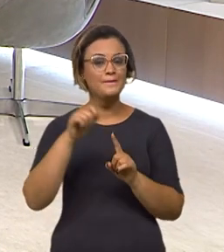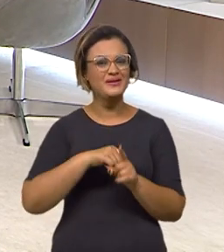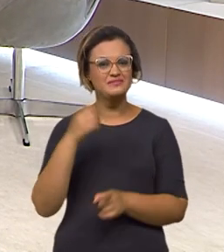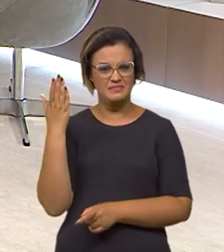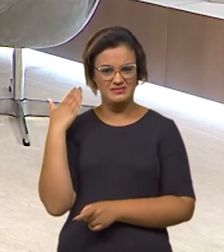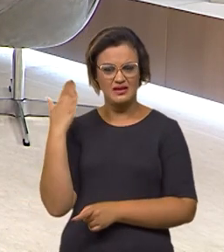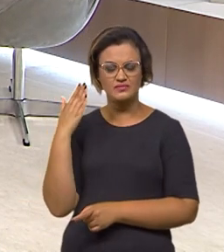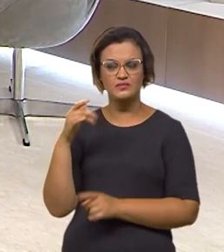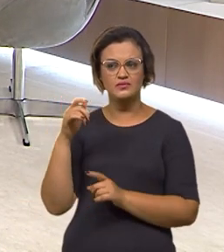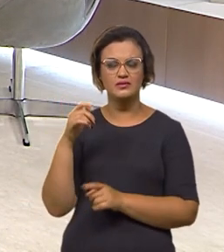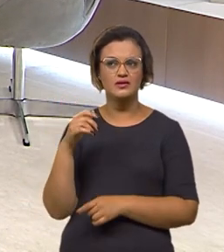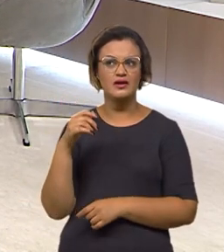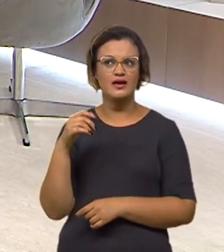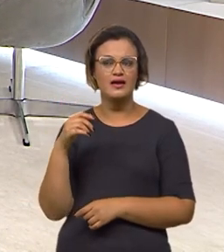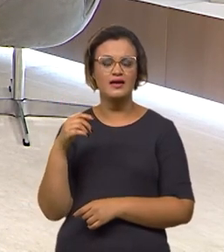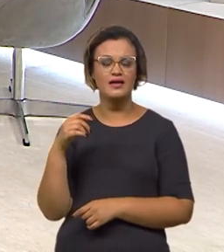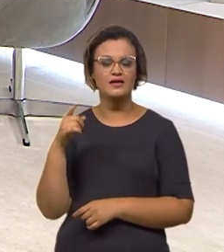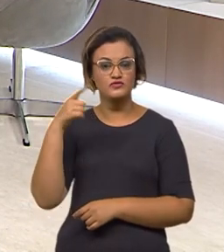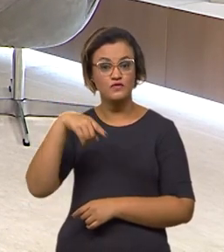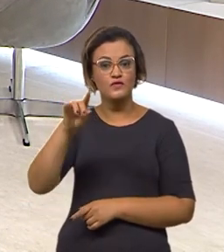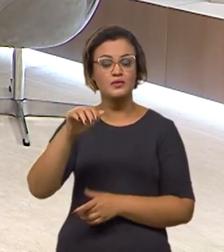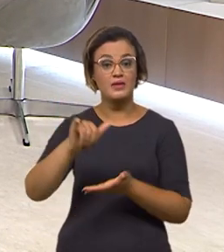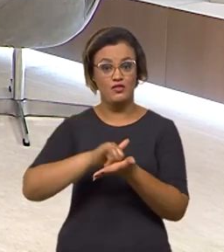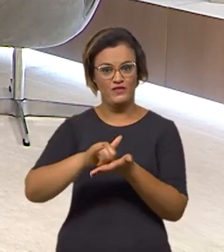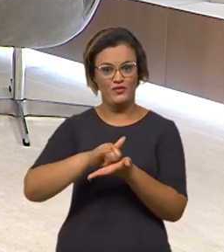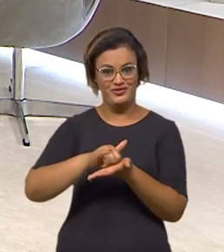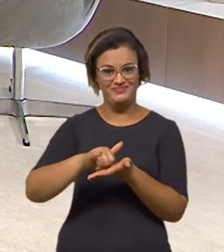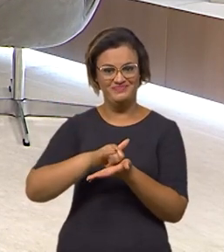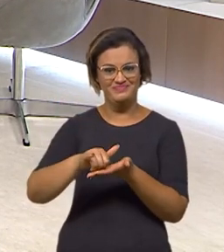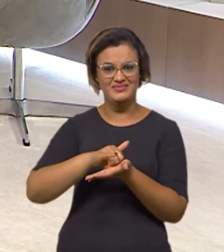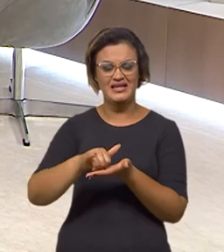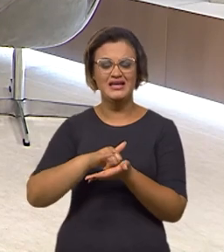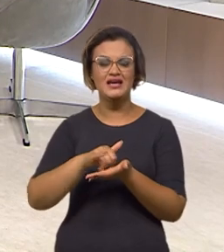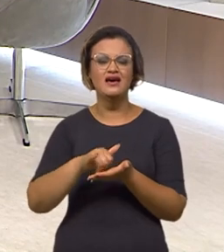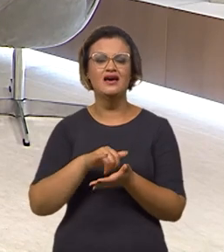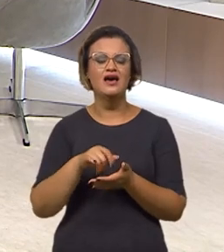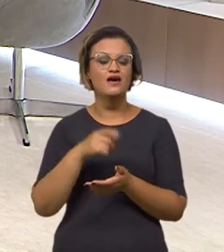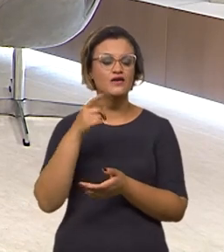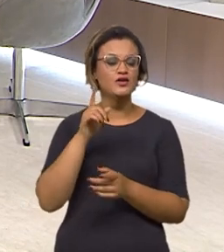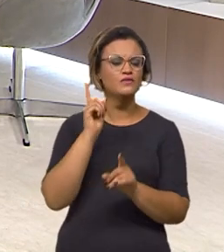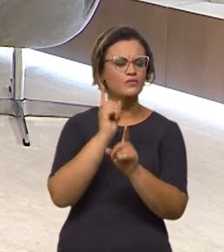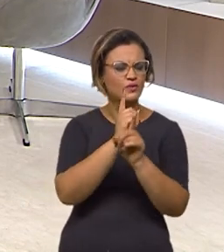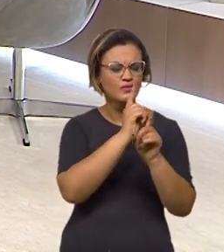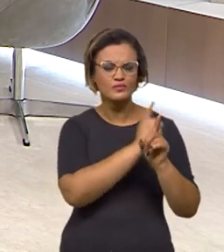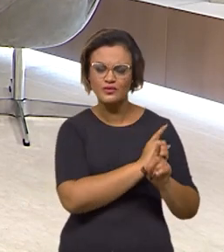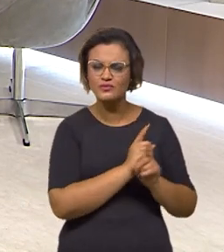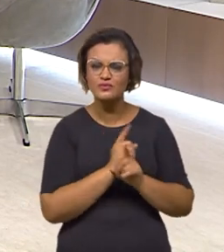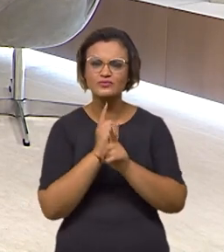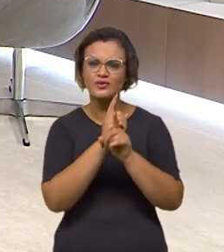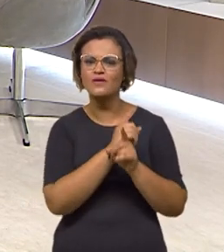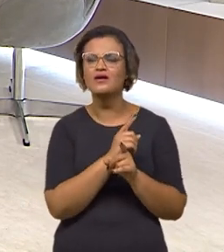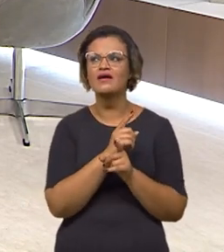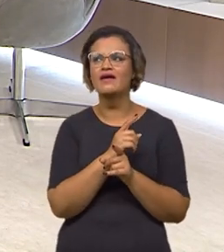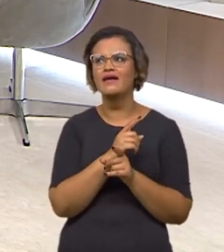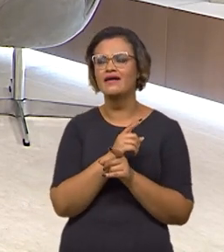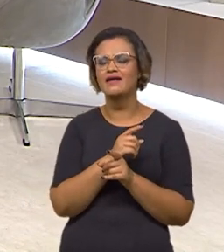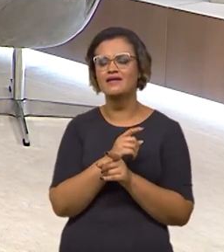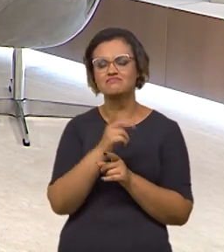em maio, esteve em Nova York, fez um roadshow, encontrou-se com agentes